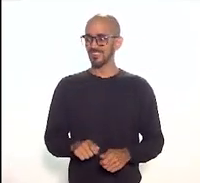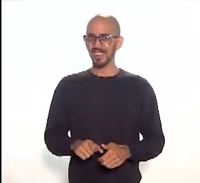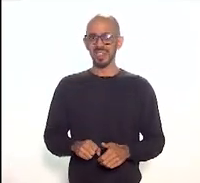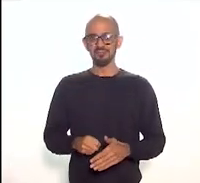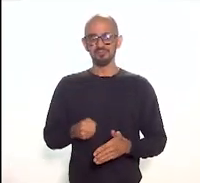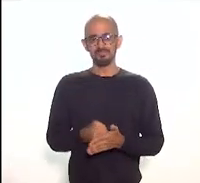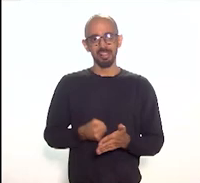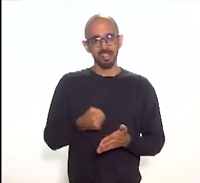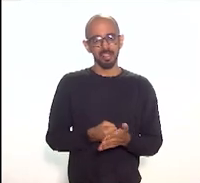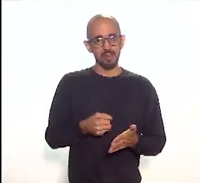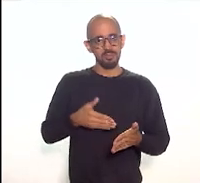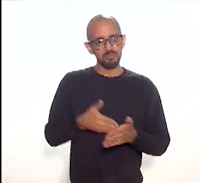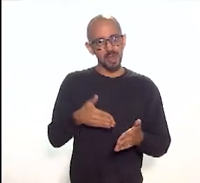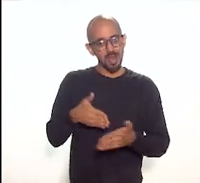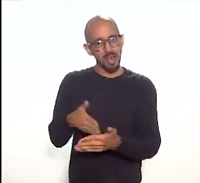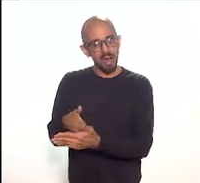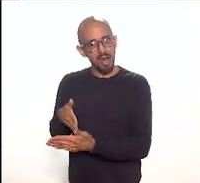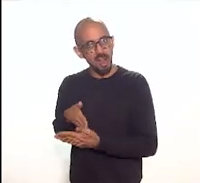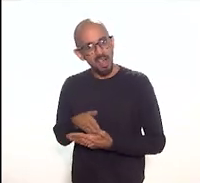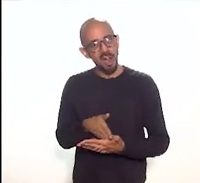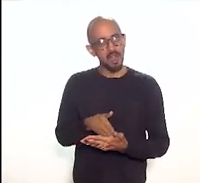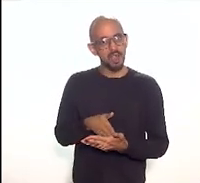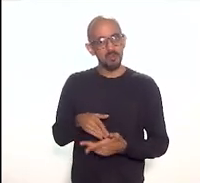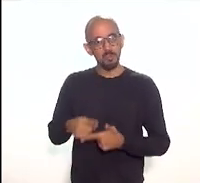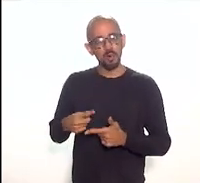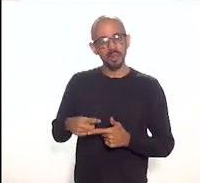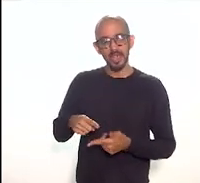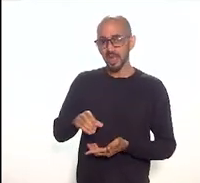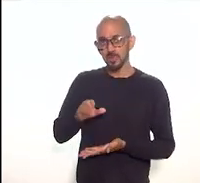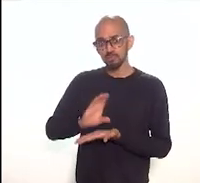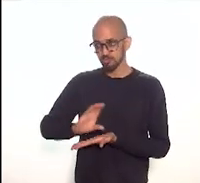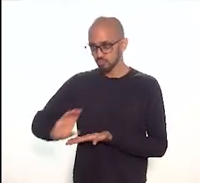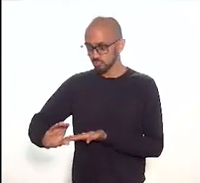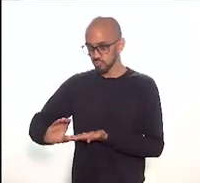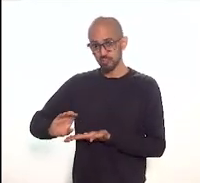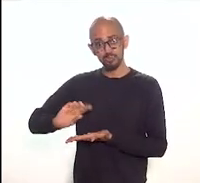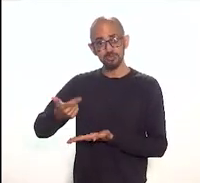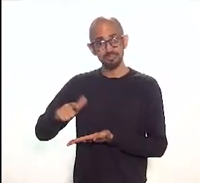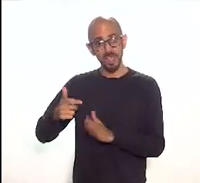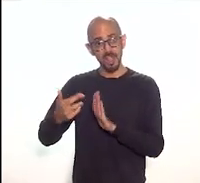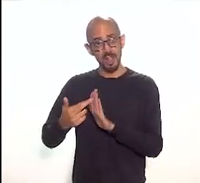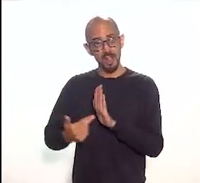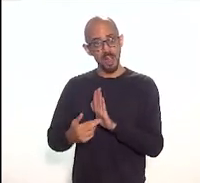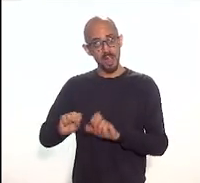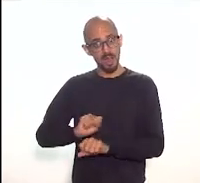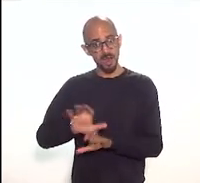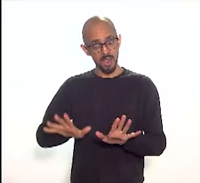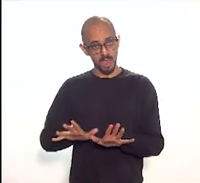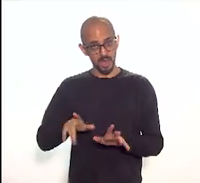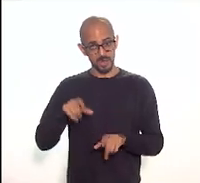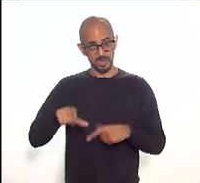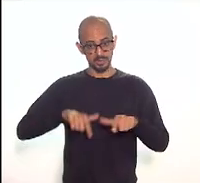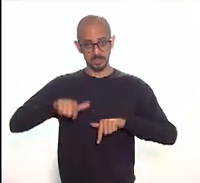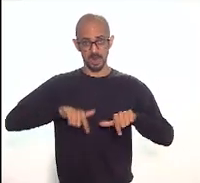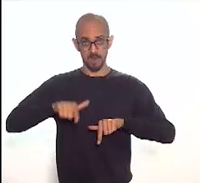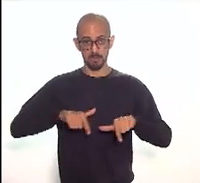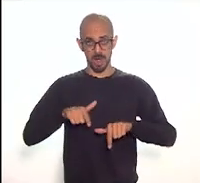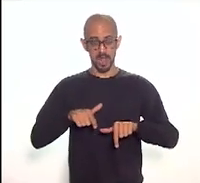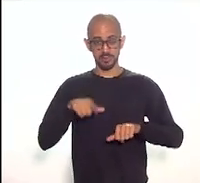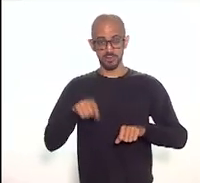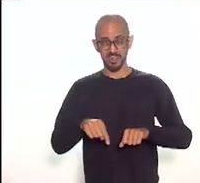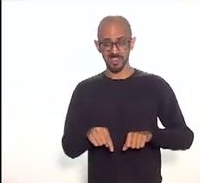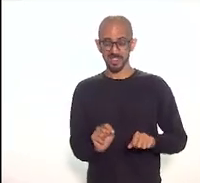funcionamento não foram ainda estabelecidos. Então, esse trabalho, um trabalho da magnitude